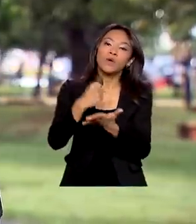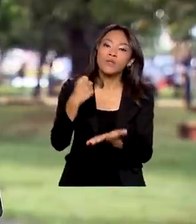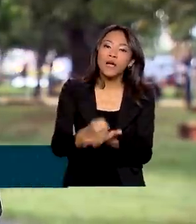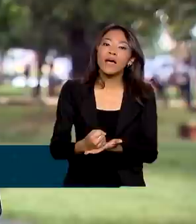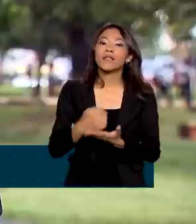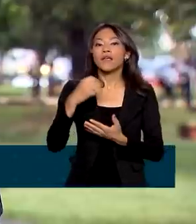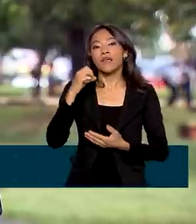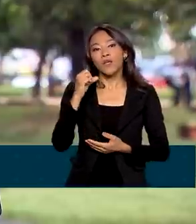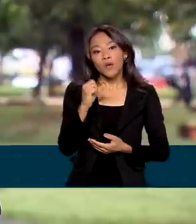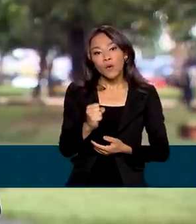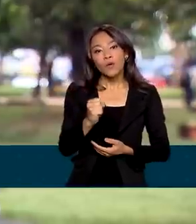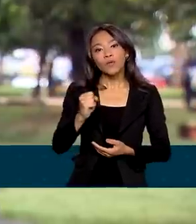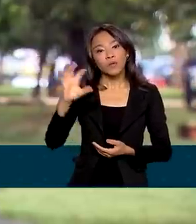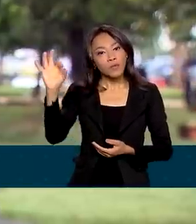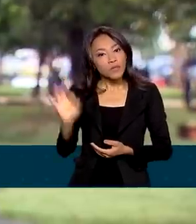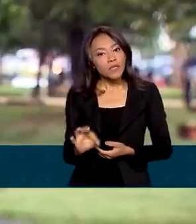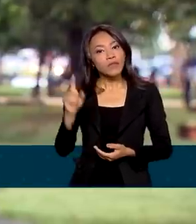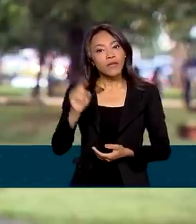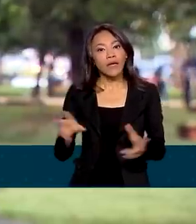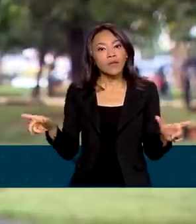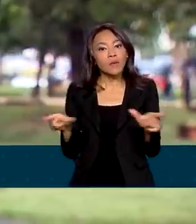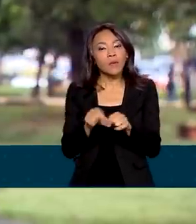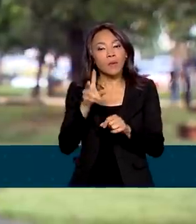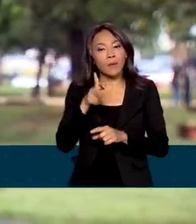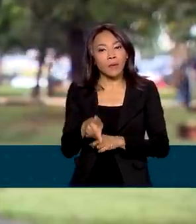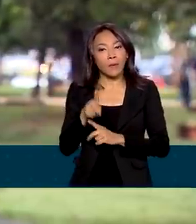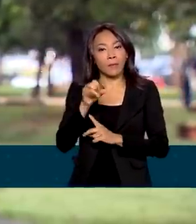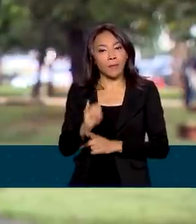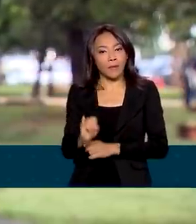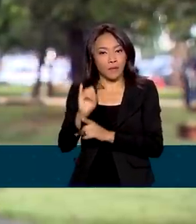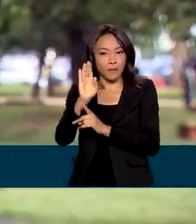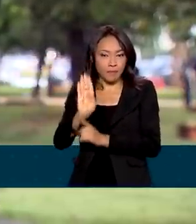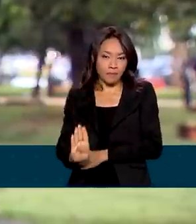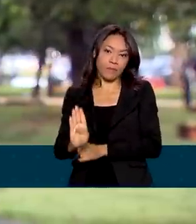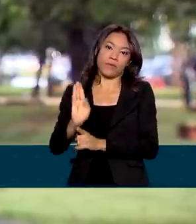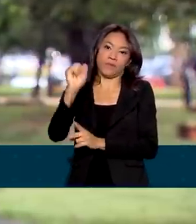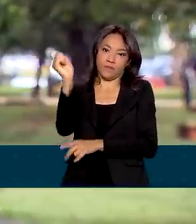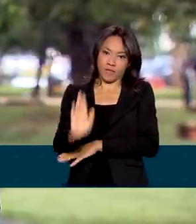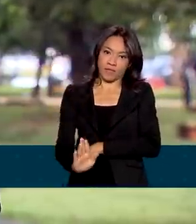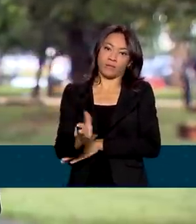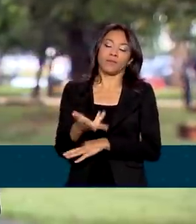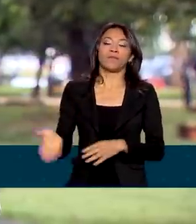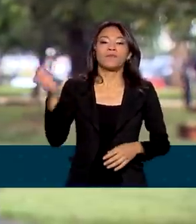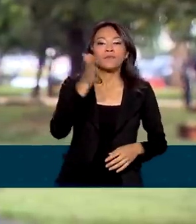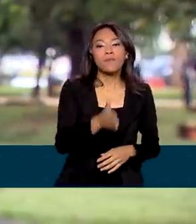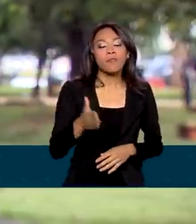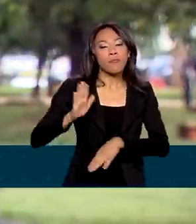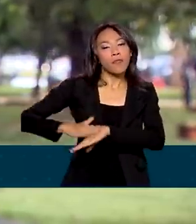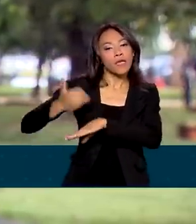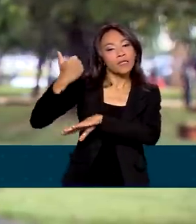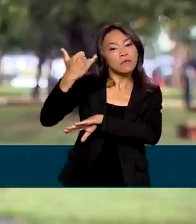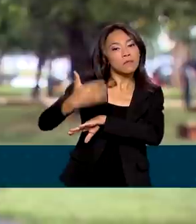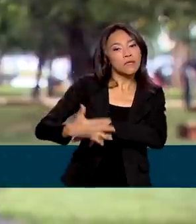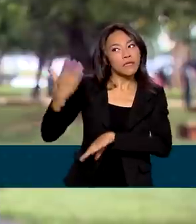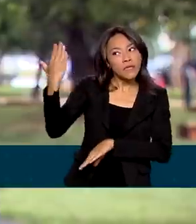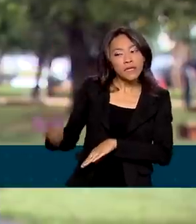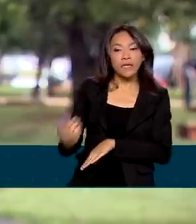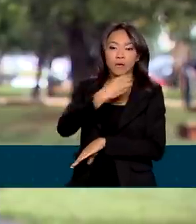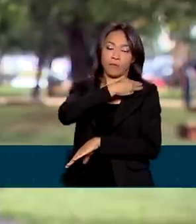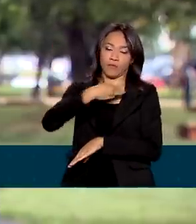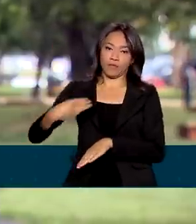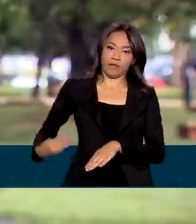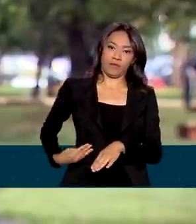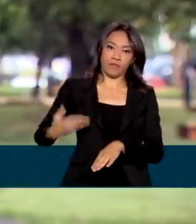do produto interno bruto, que é a soma de todas as riquezas produzidas no país. Segundo o Ministro do Turismo, o